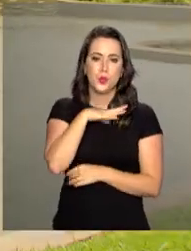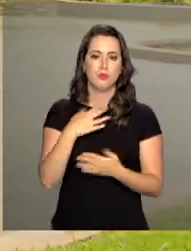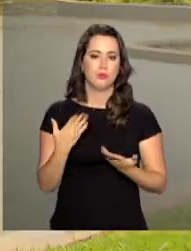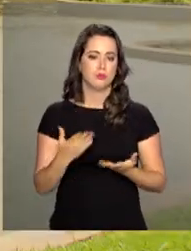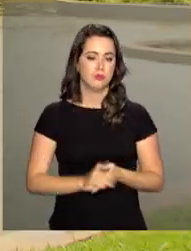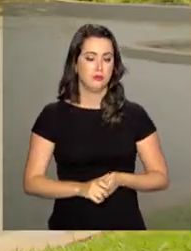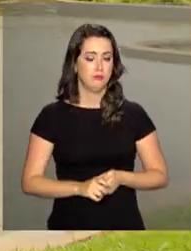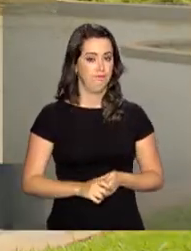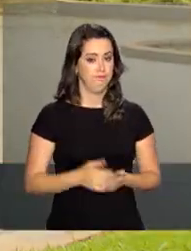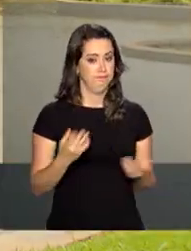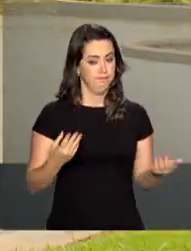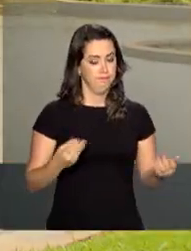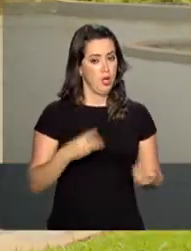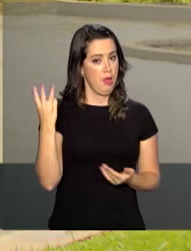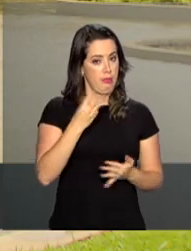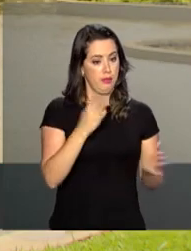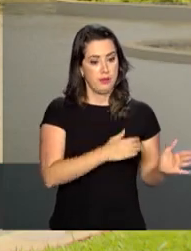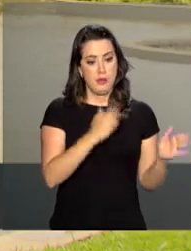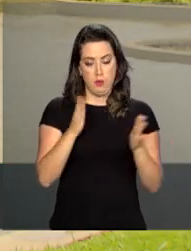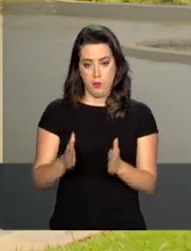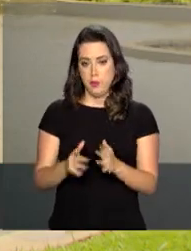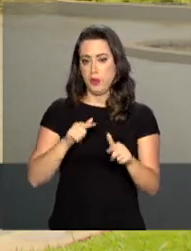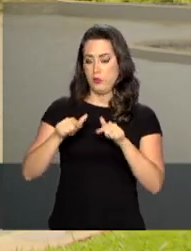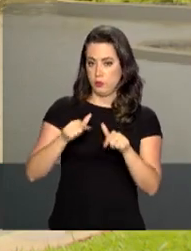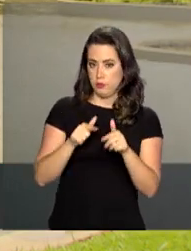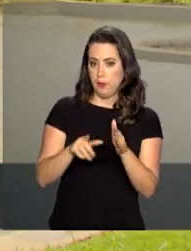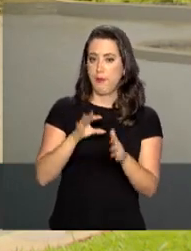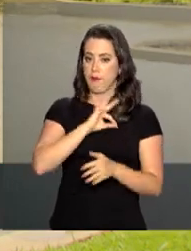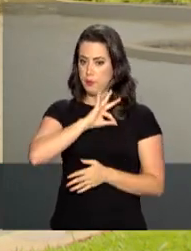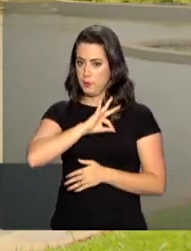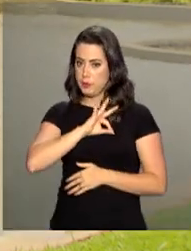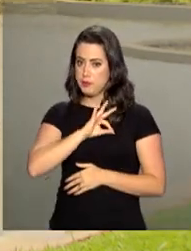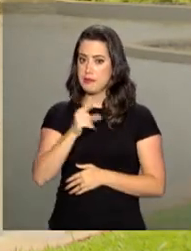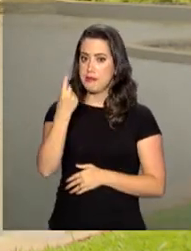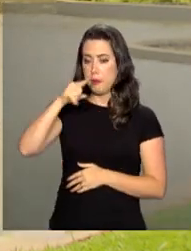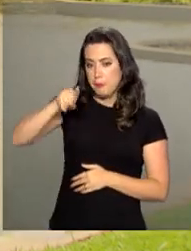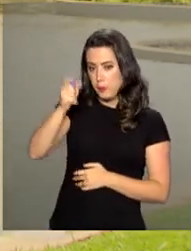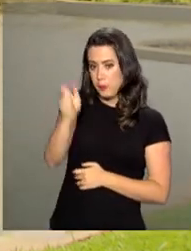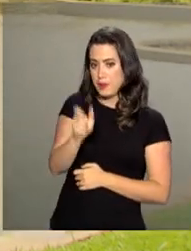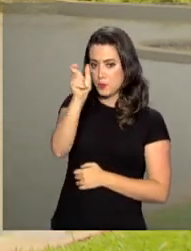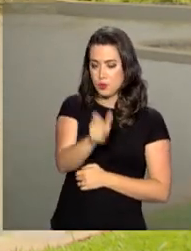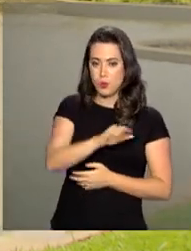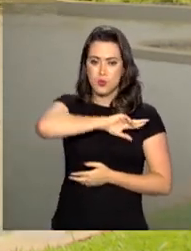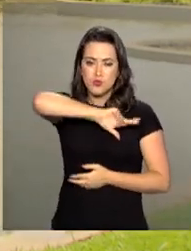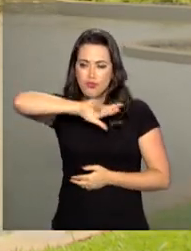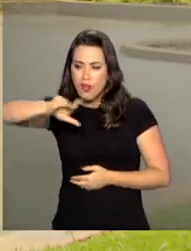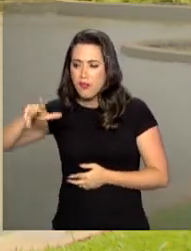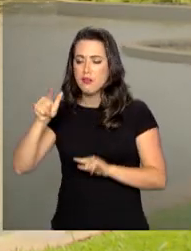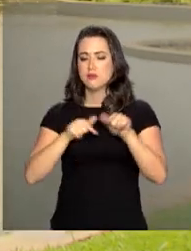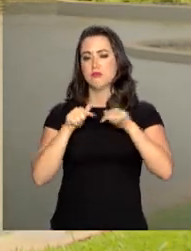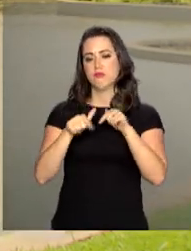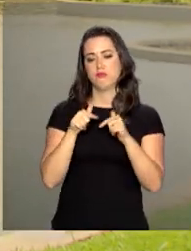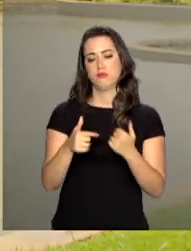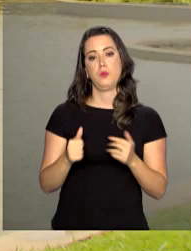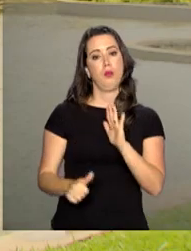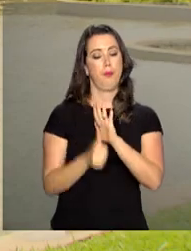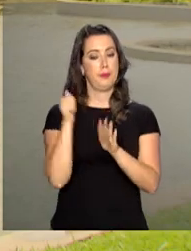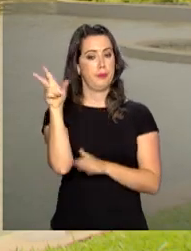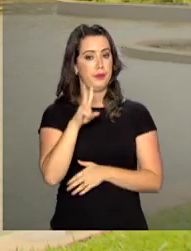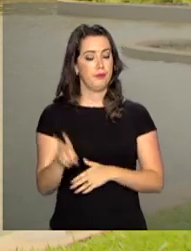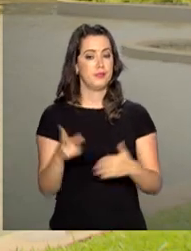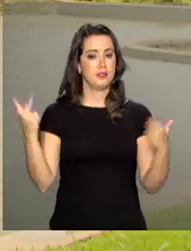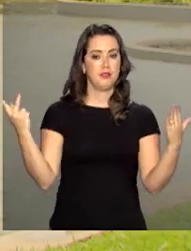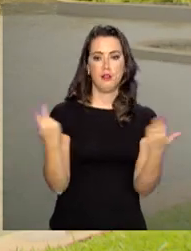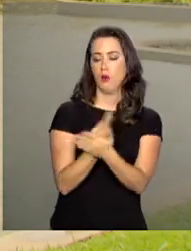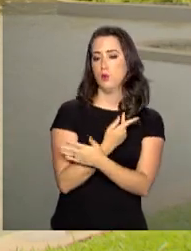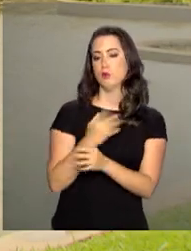na terceira fase da Operação Luz na Infância cerca de mil agentes, peritos e delegados. E, pela primeira vez, a ação é